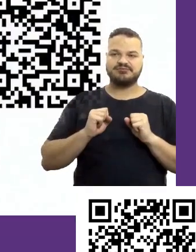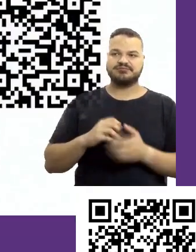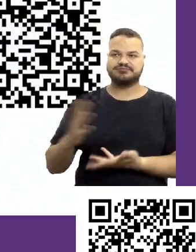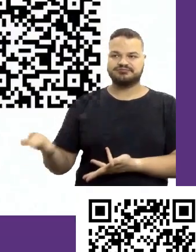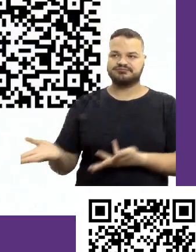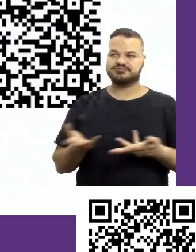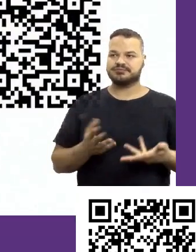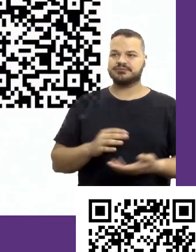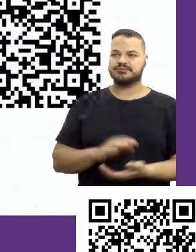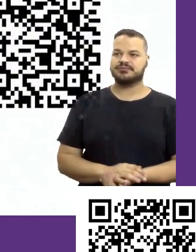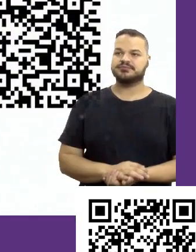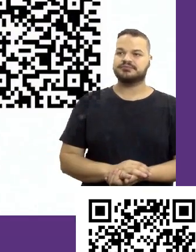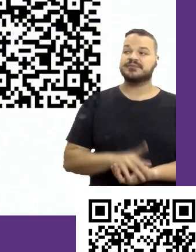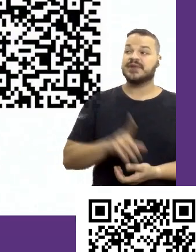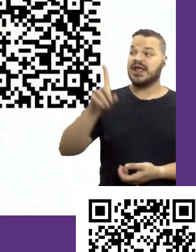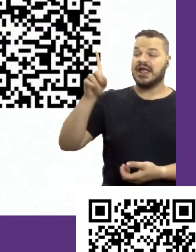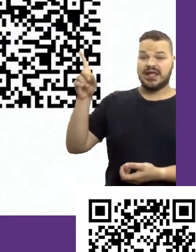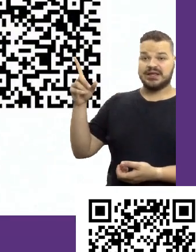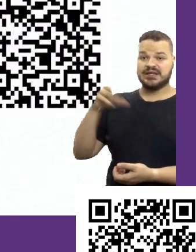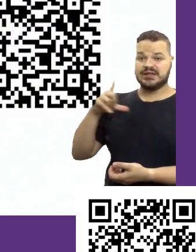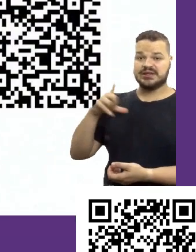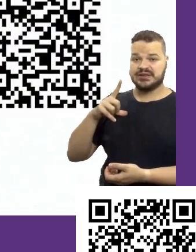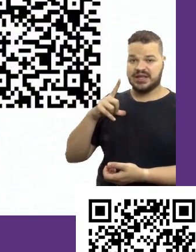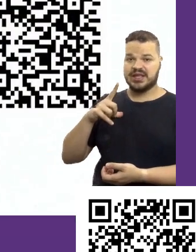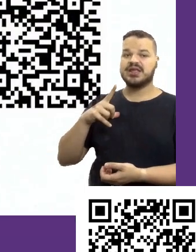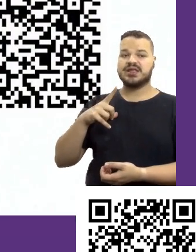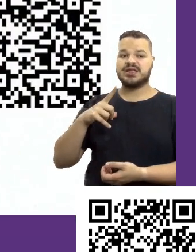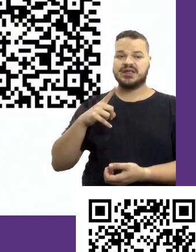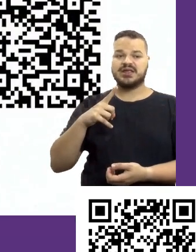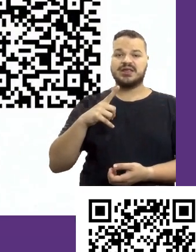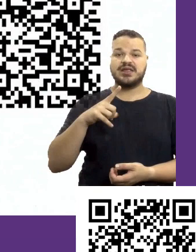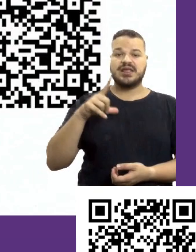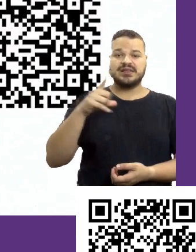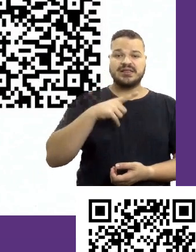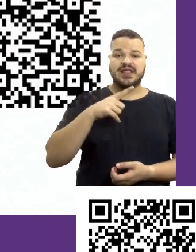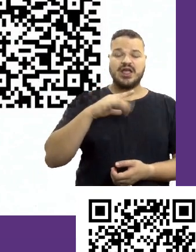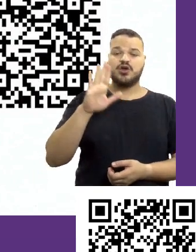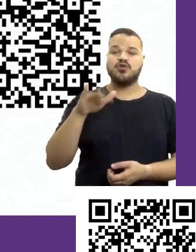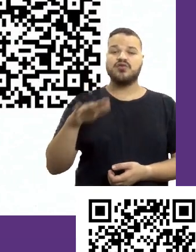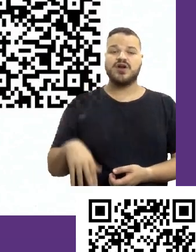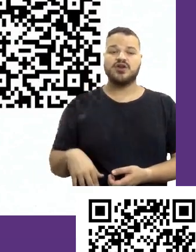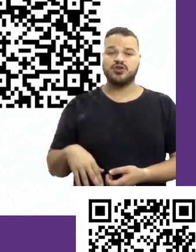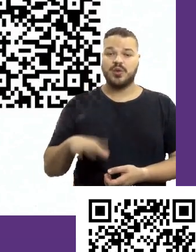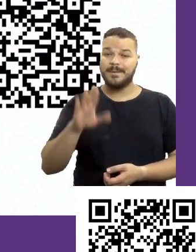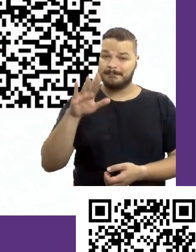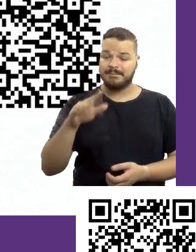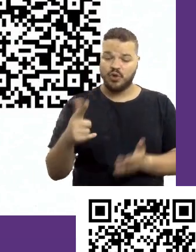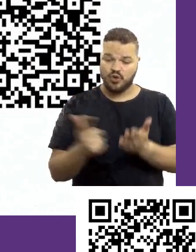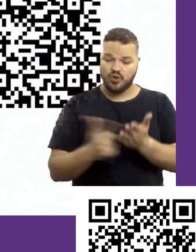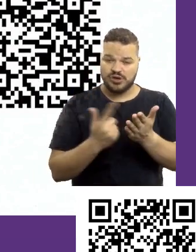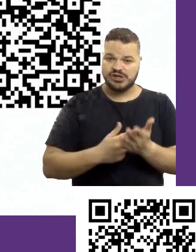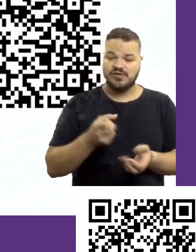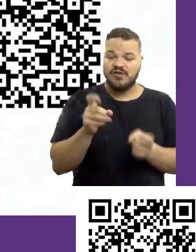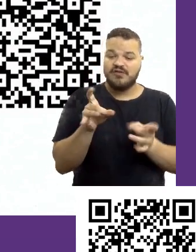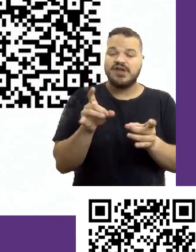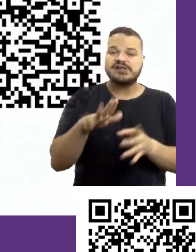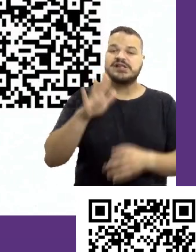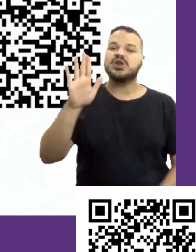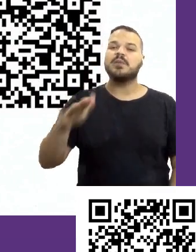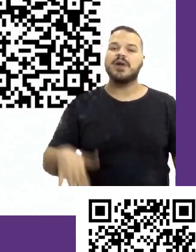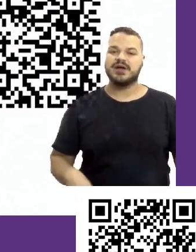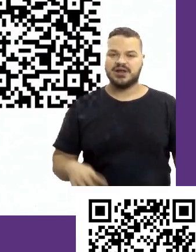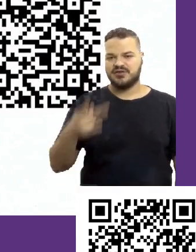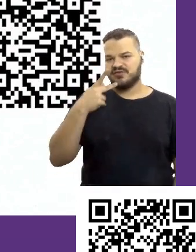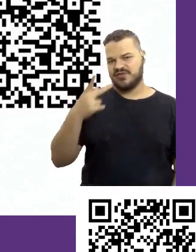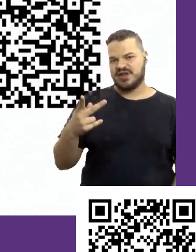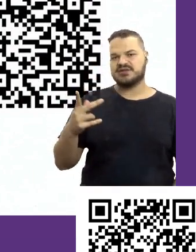ali é a editora Senac. Quem quiser adquirir o livro, ele tá com valor promocional nesse evento e eu vou tá ali também pra falar com vocês,